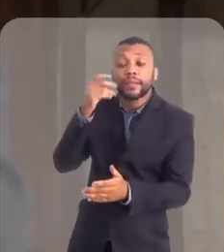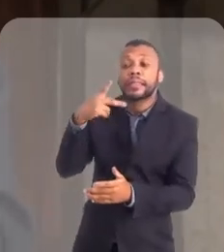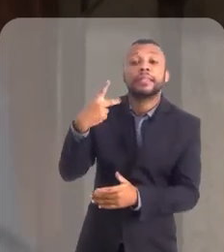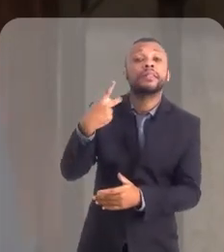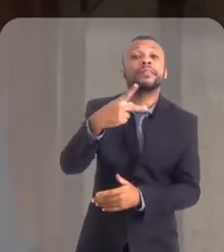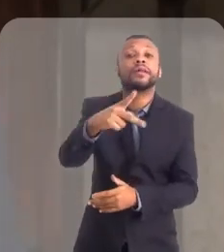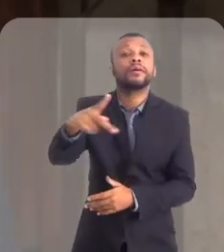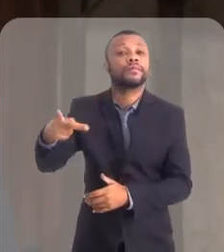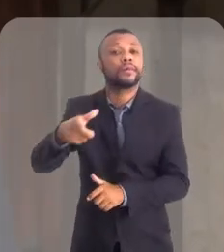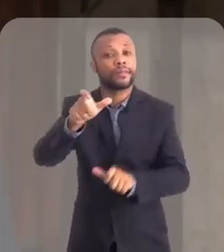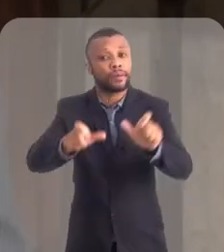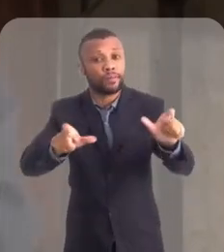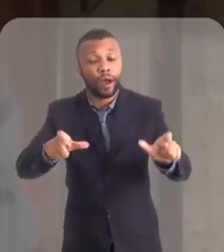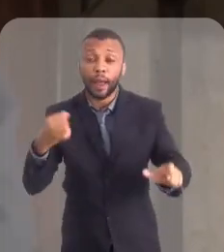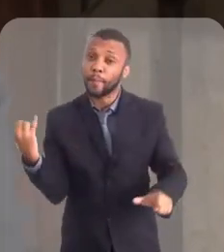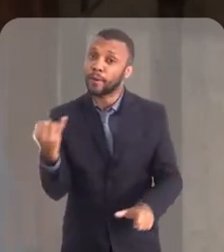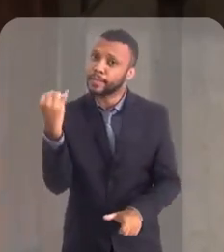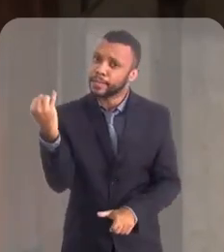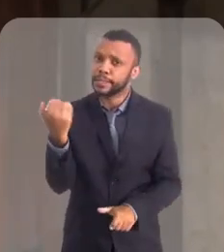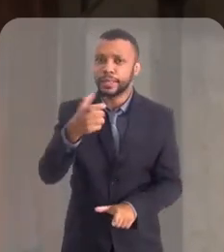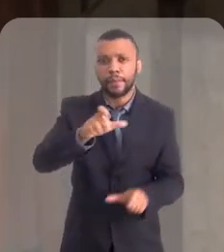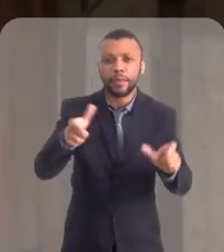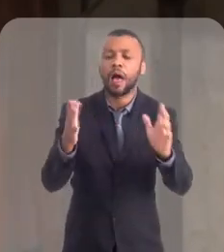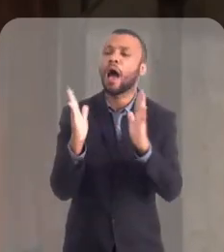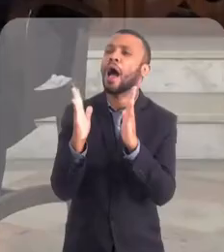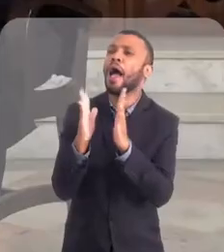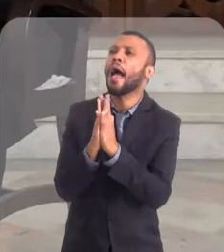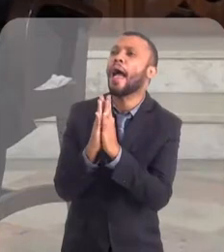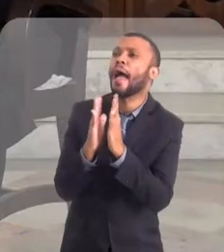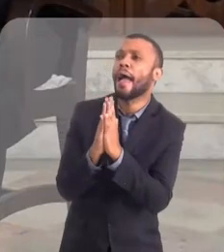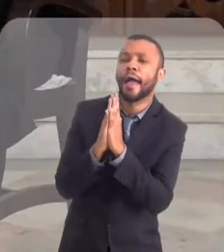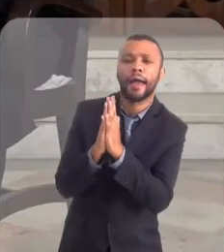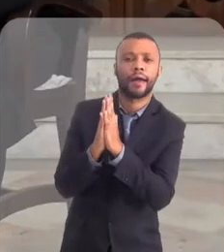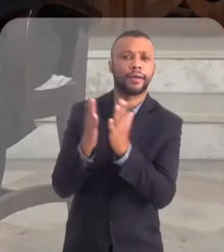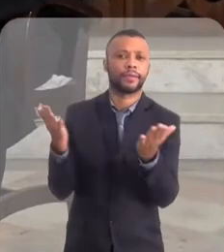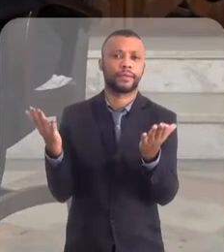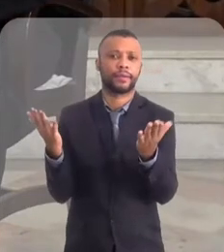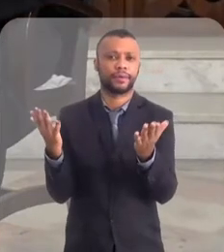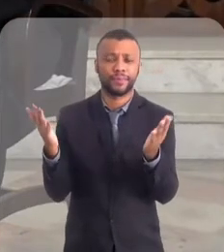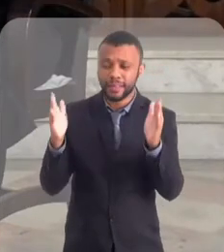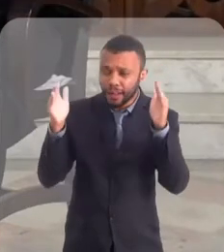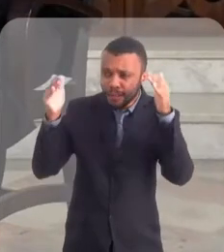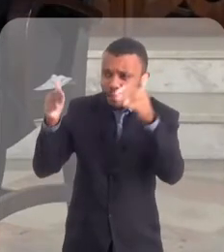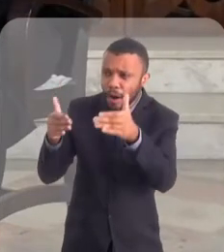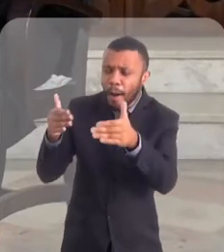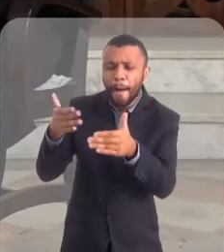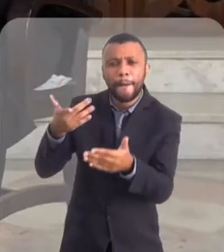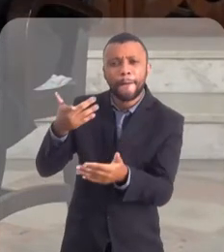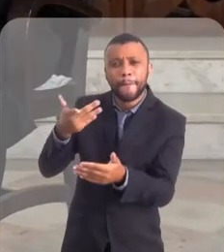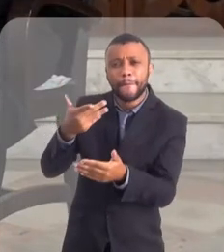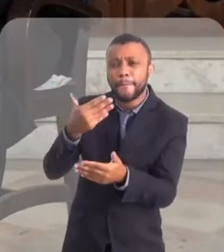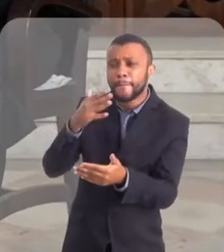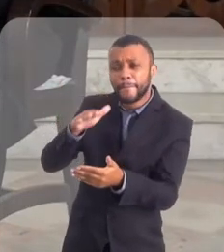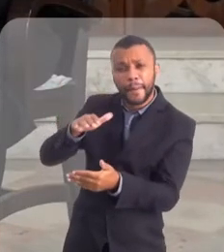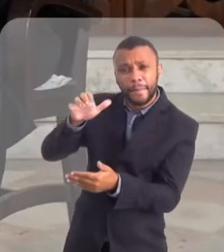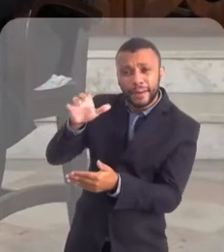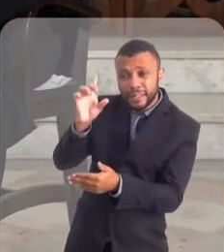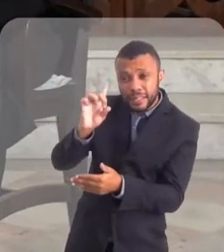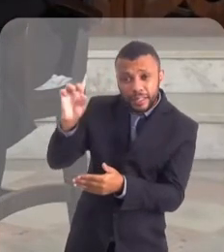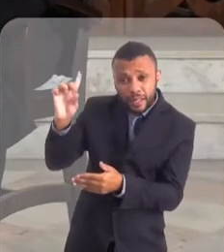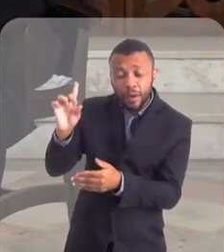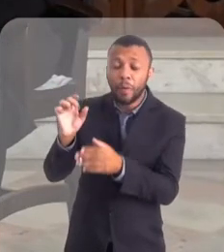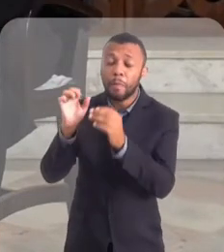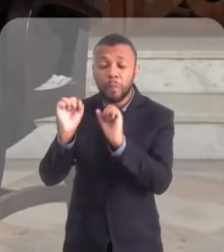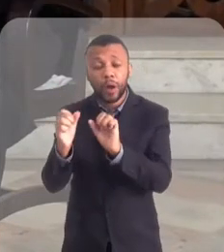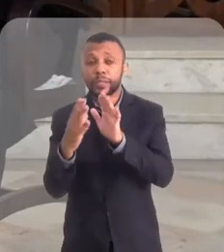como devoções privadas dos fiéis. É importante que as pessoas rezem. A não está tão preocupado assim. A gente está se voltando para a Mãe de Deus, pedindo a